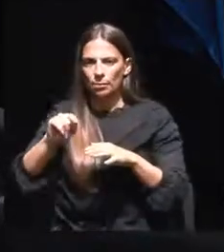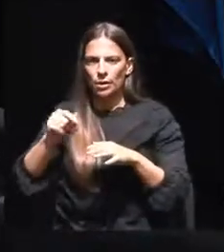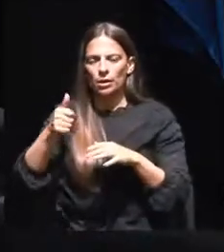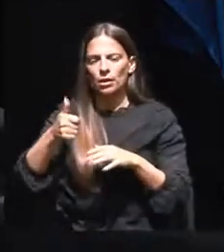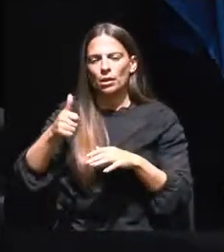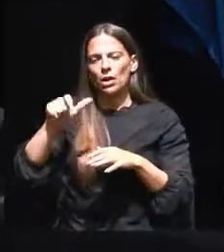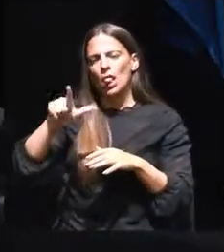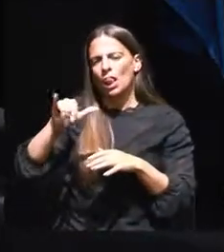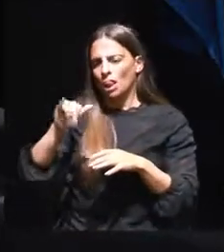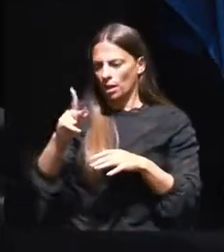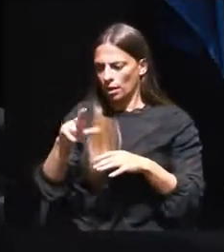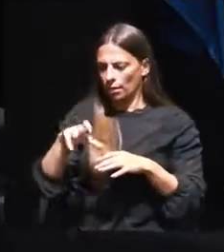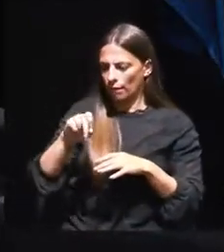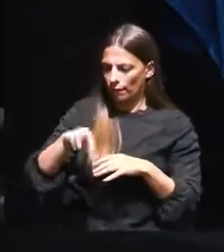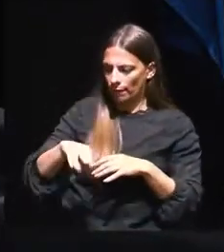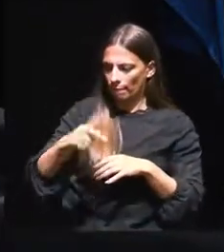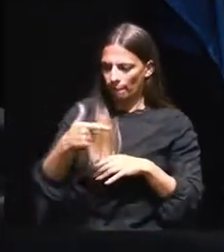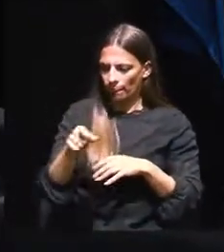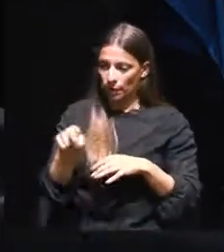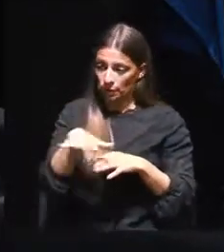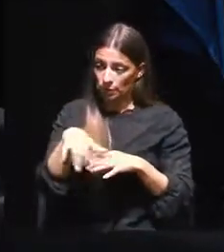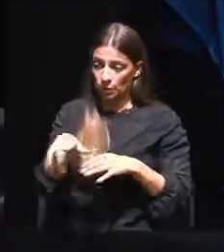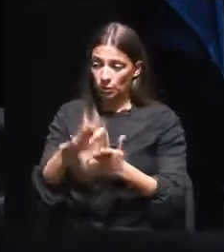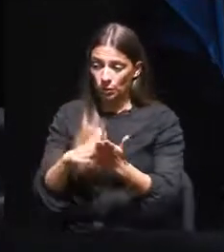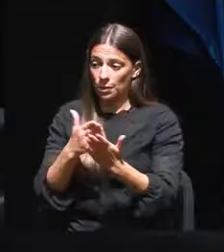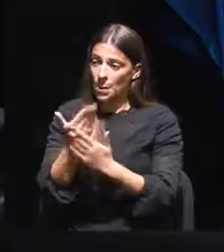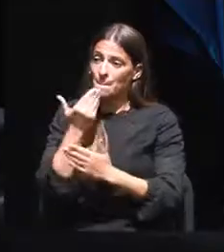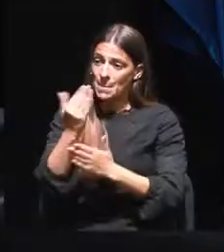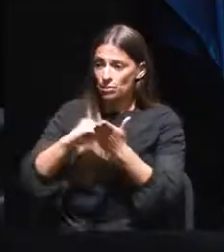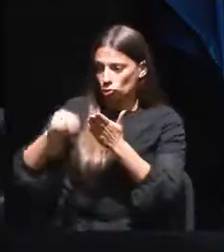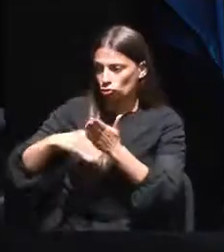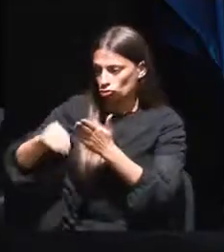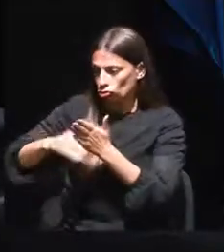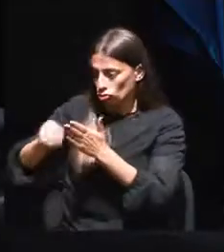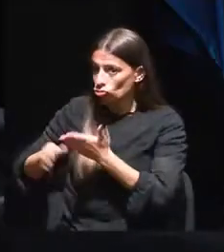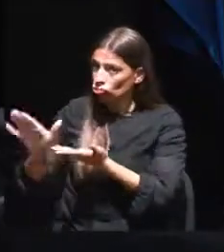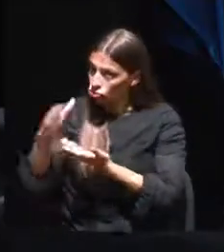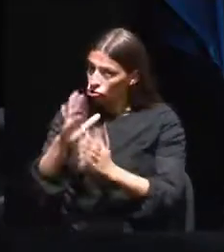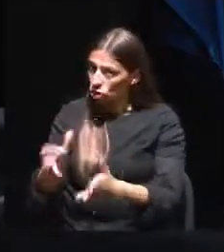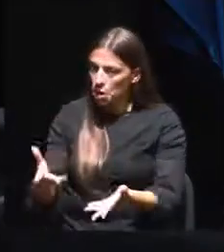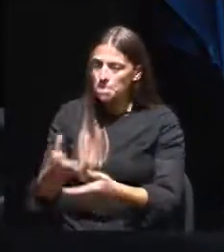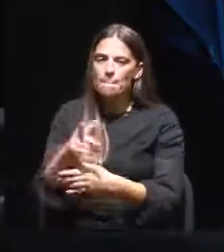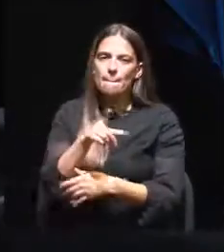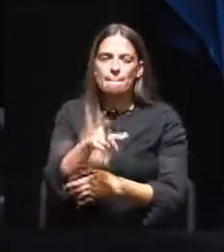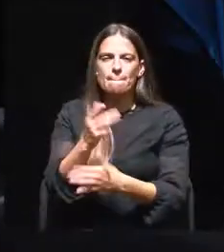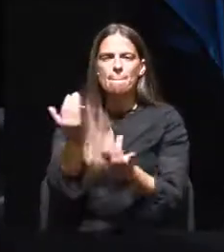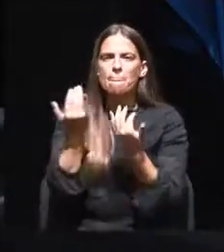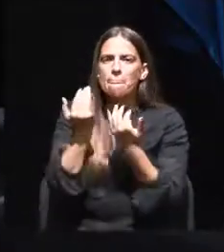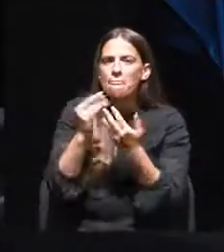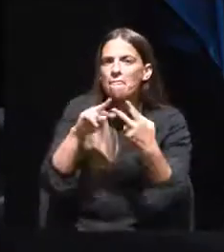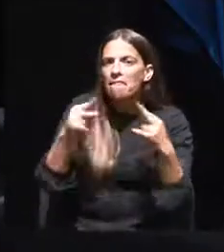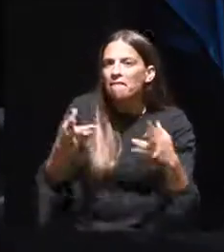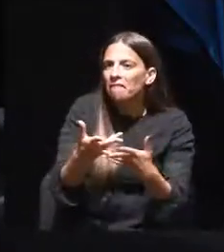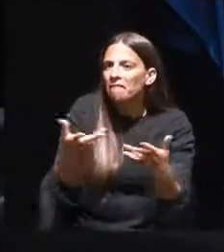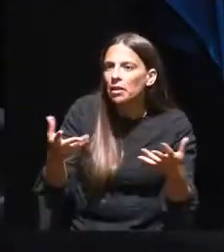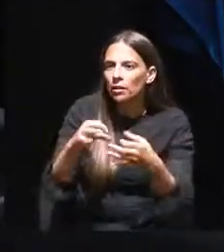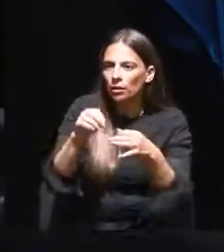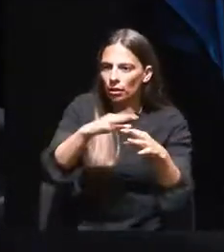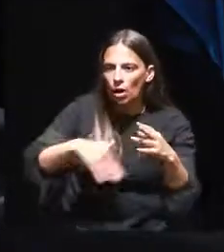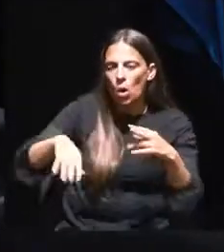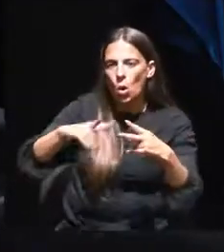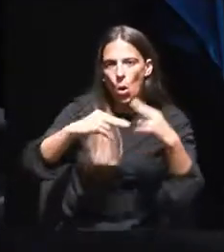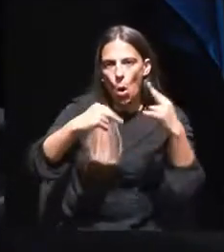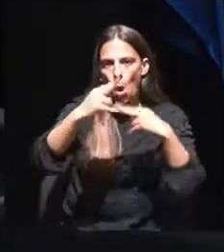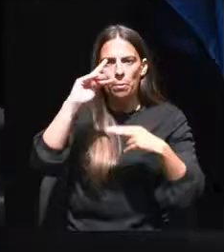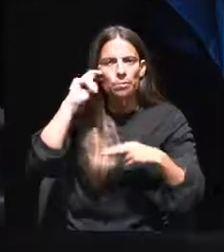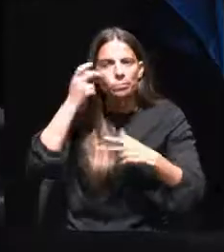livramento, esta última situação já deu origem a uma petição. Assim que informações tem a Câmara sobre os impactos destas obras